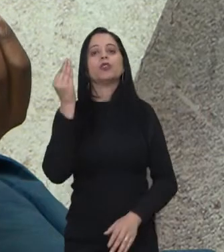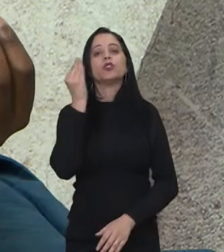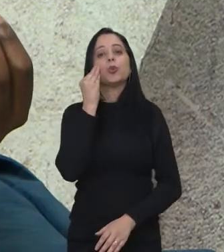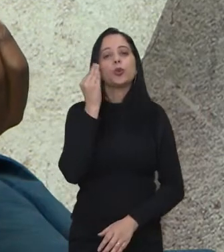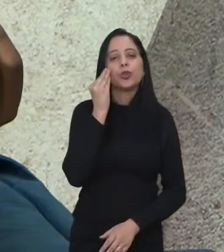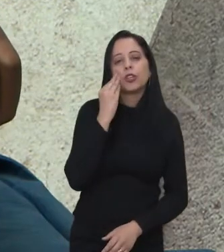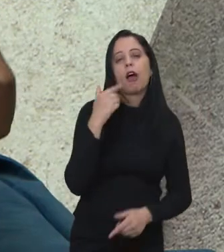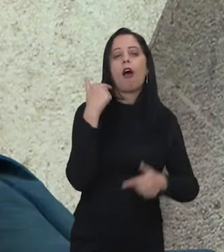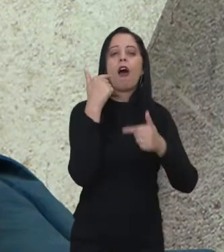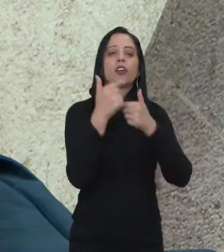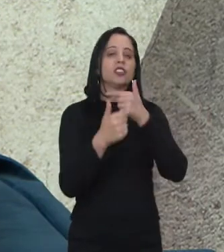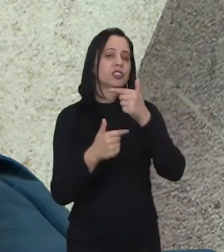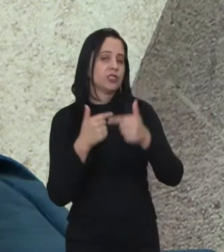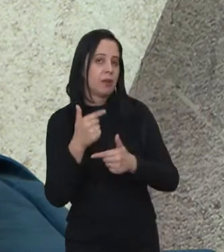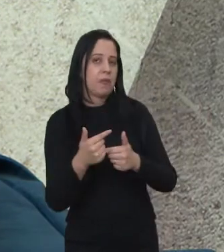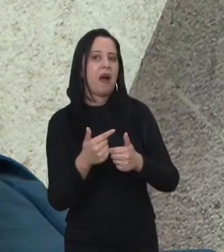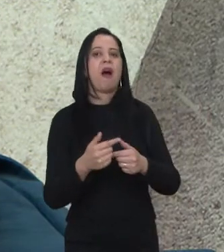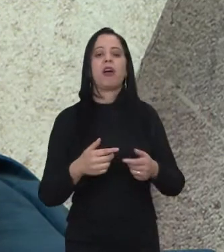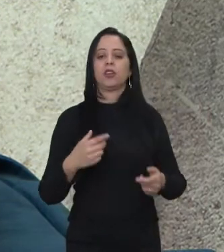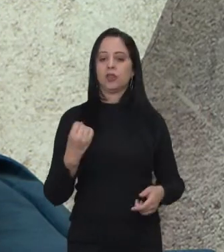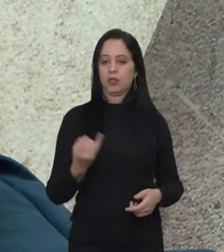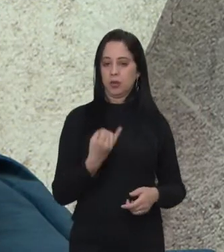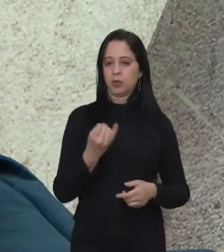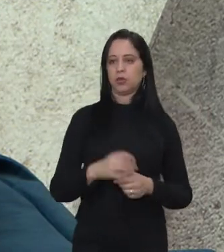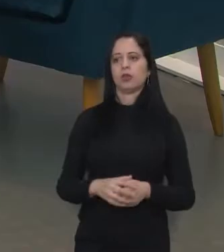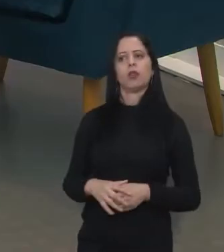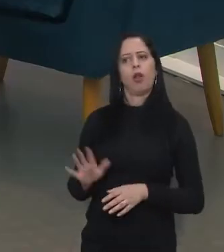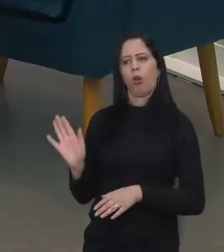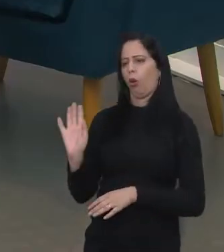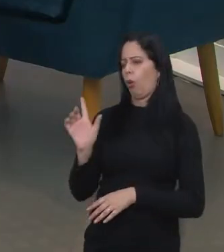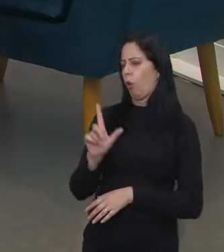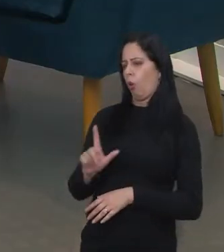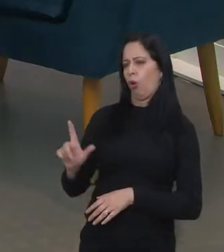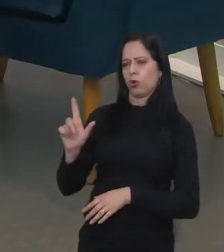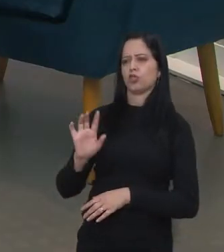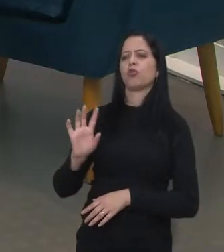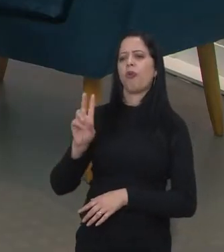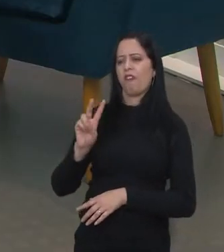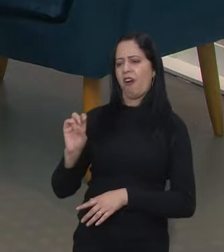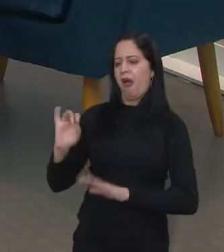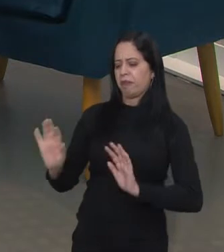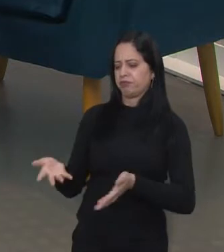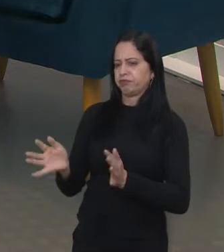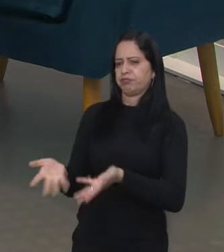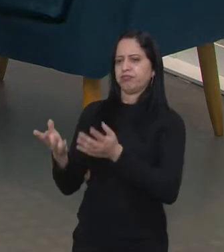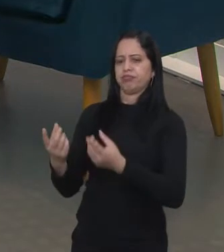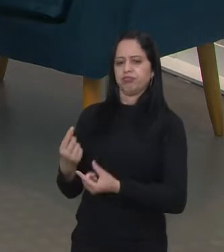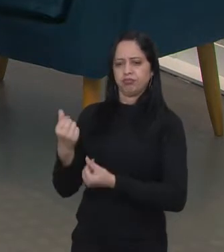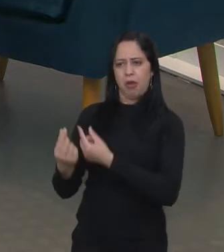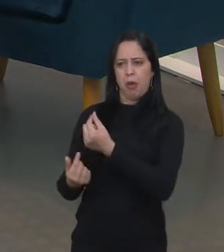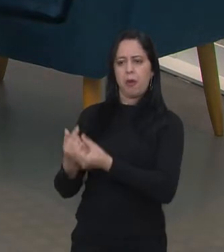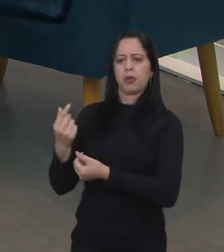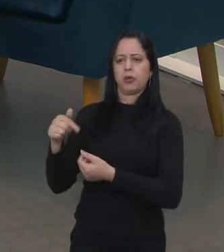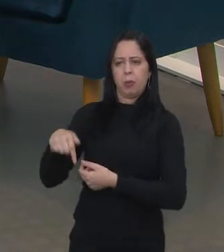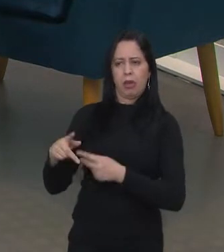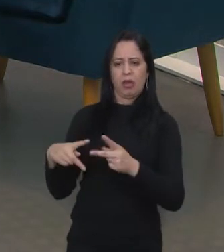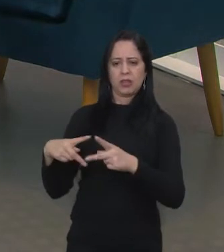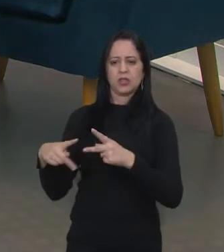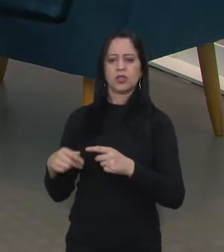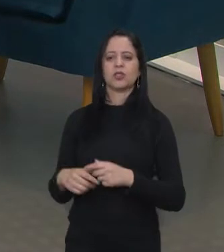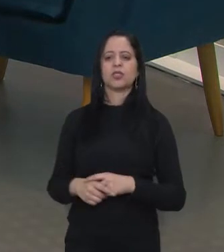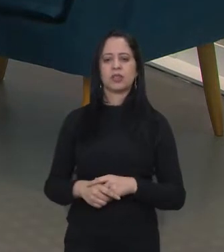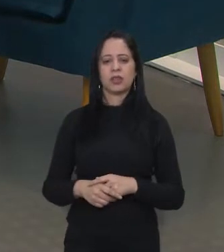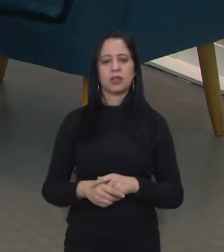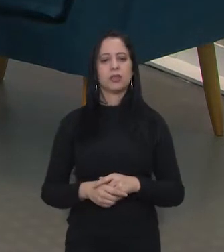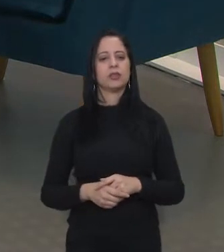emprego, vai gerar renda. Então, é muito importante isso. Vai fomentar, de qualquer forma, a Vai fomentar a economia. Uma grande injeção, né?